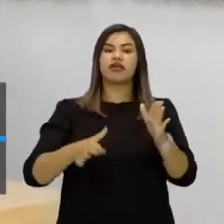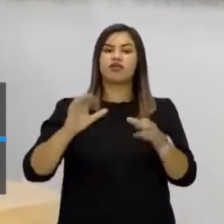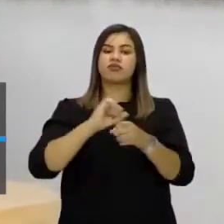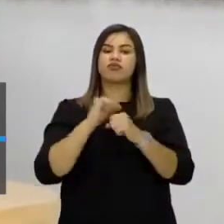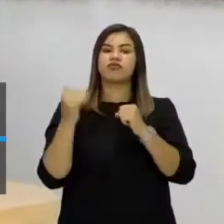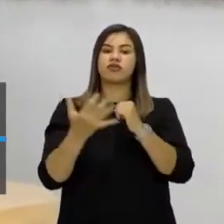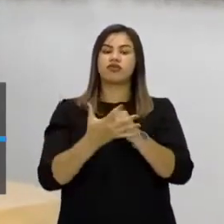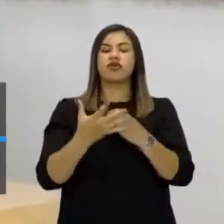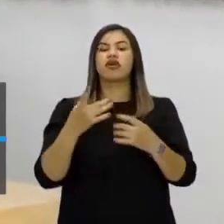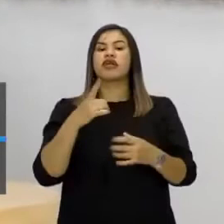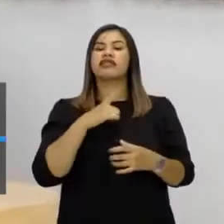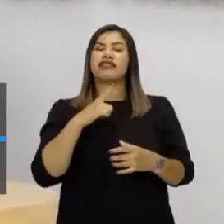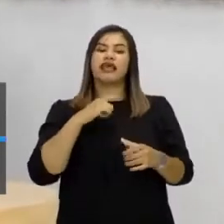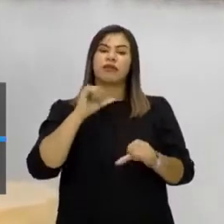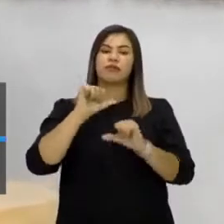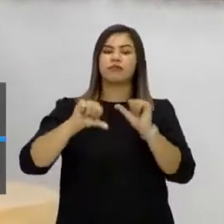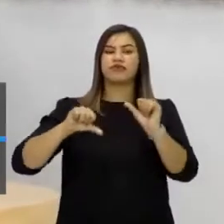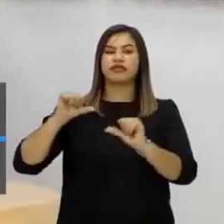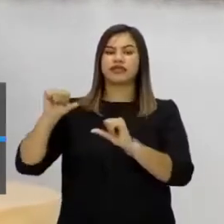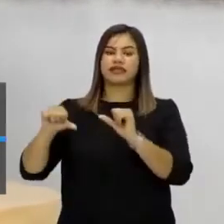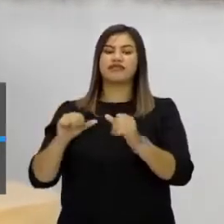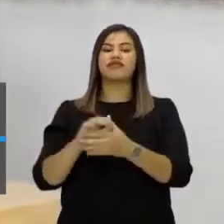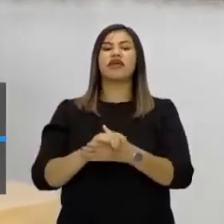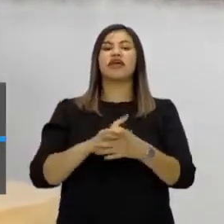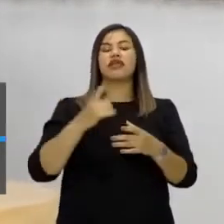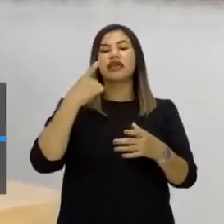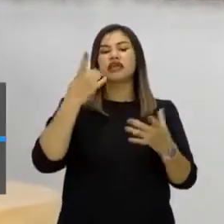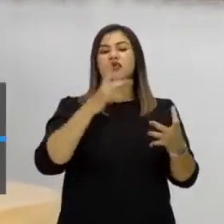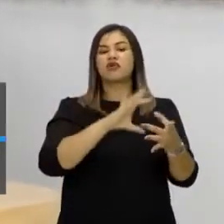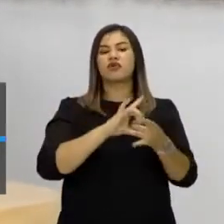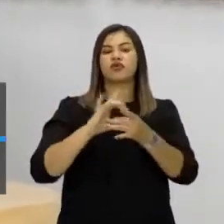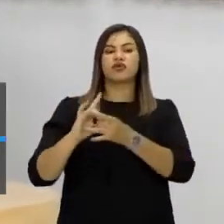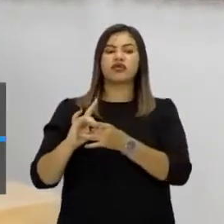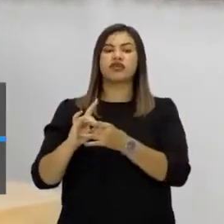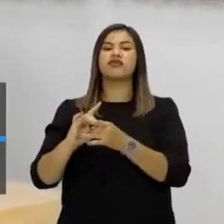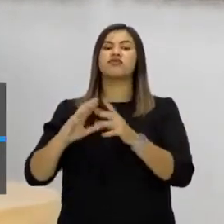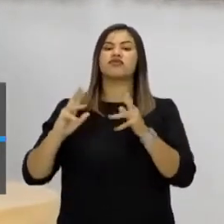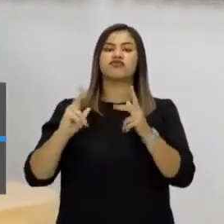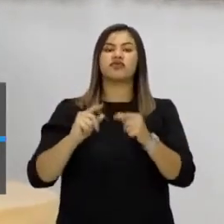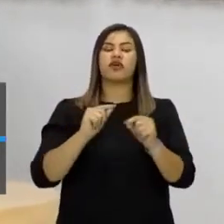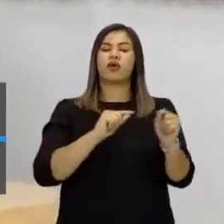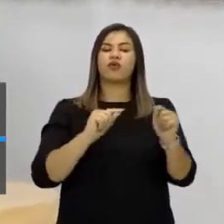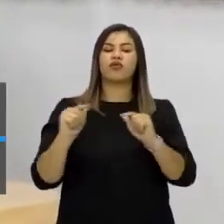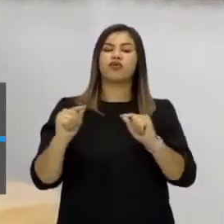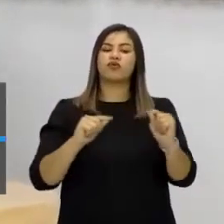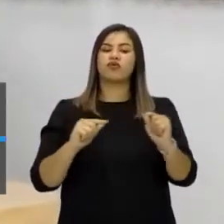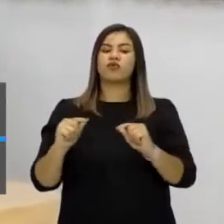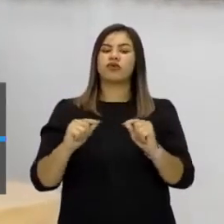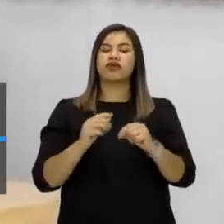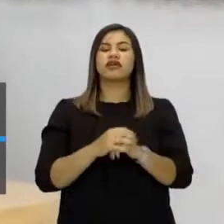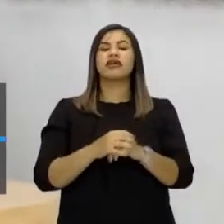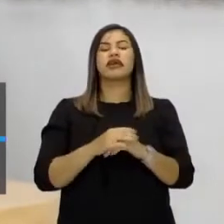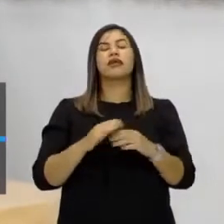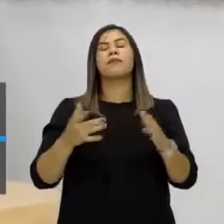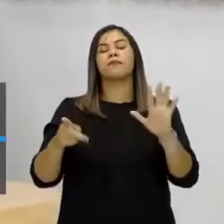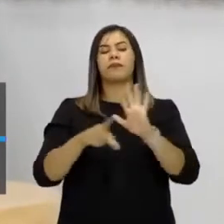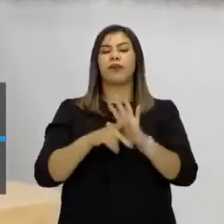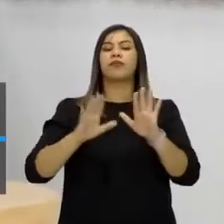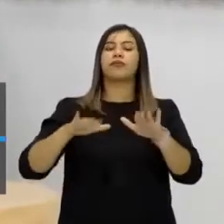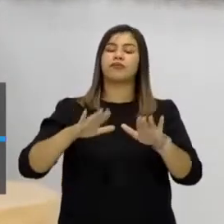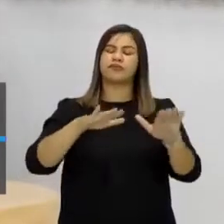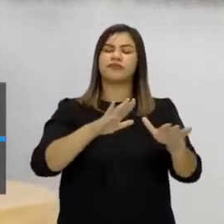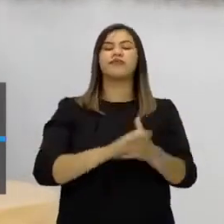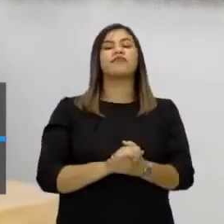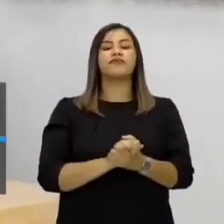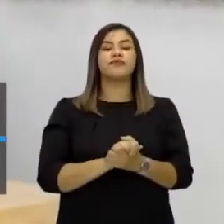muda nessas relações, mas aí num contexto geral, tanto do bloco como na questão aí do Reino Unido, tá